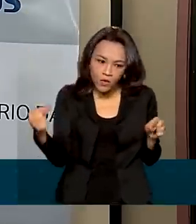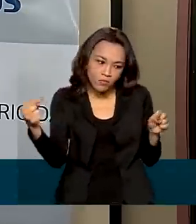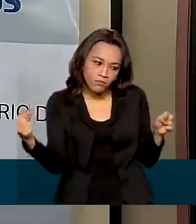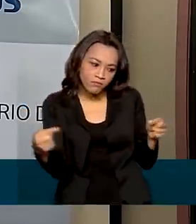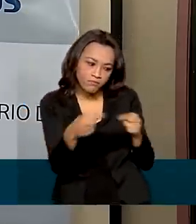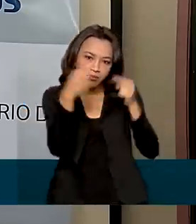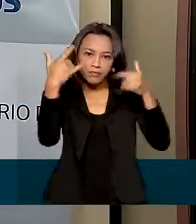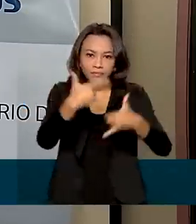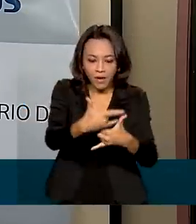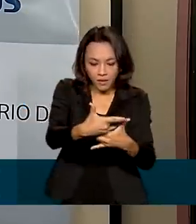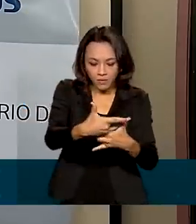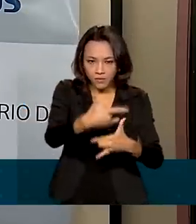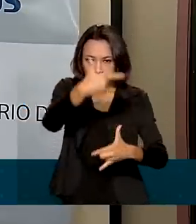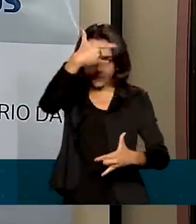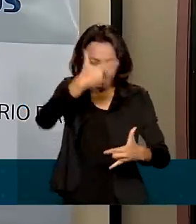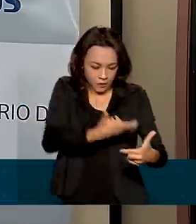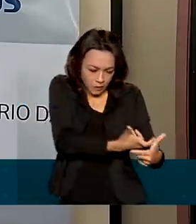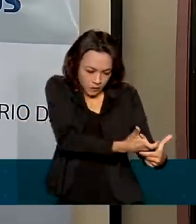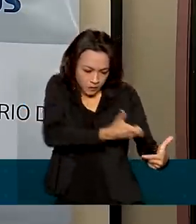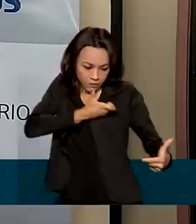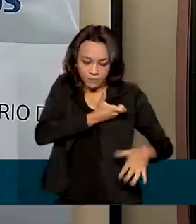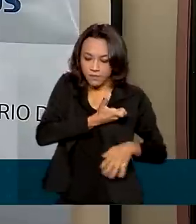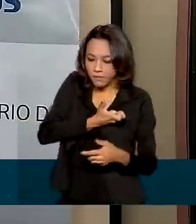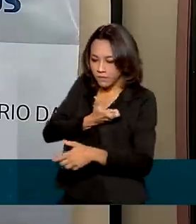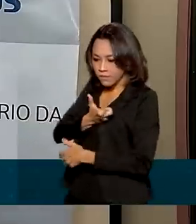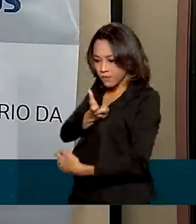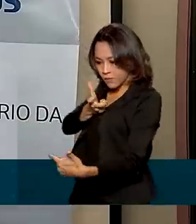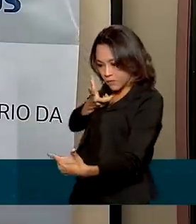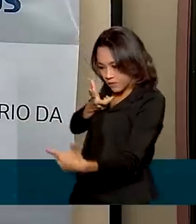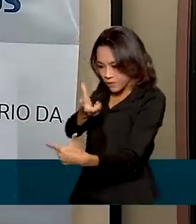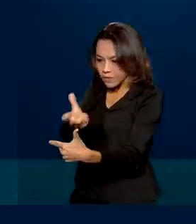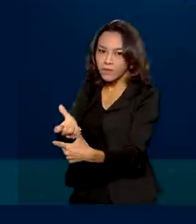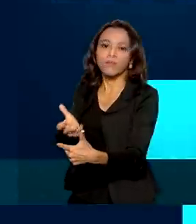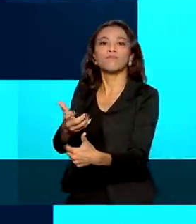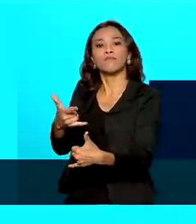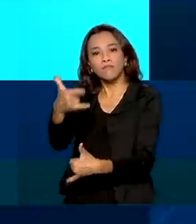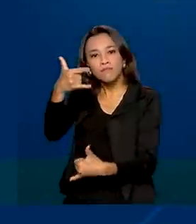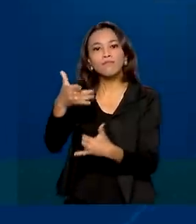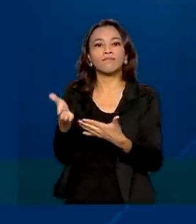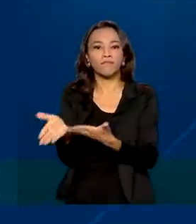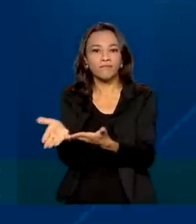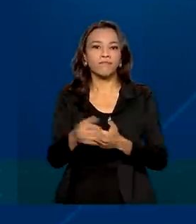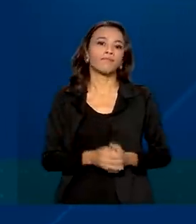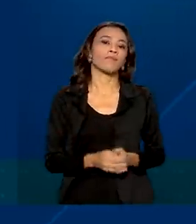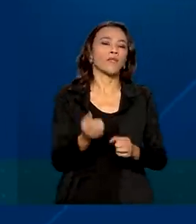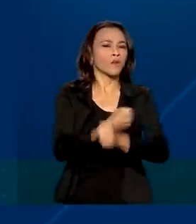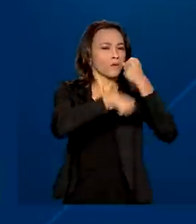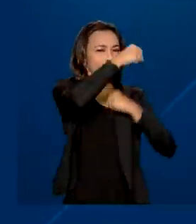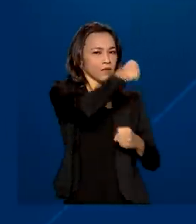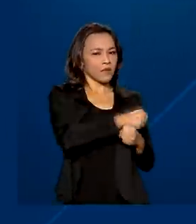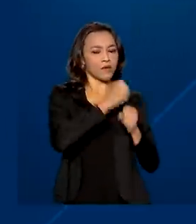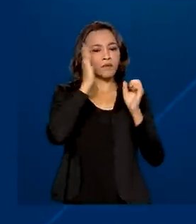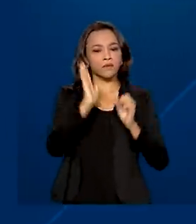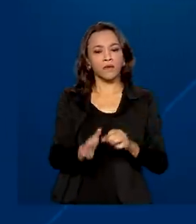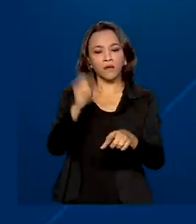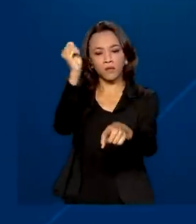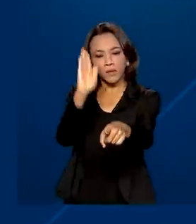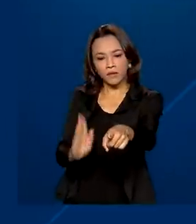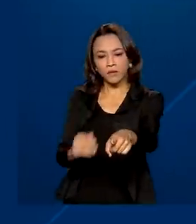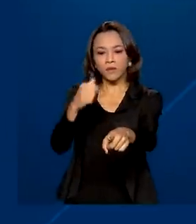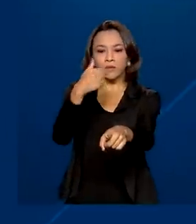E isso acelera então o processo de identificação e consequentemente de transplante. No ano passado, foram realizados no Brasil